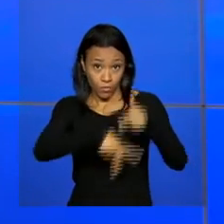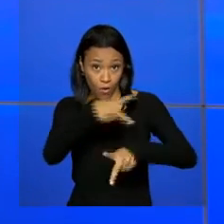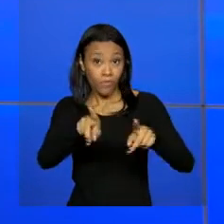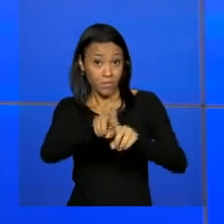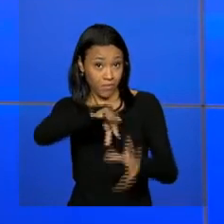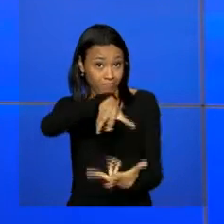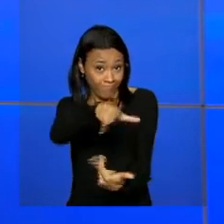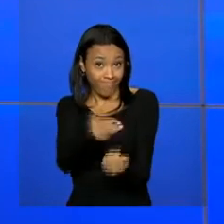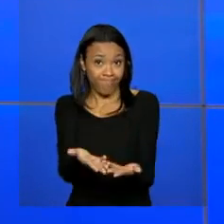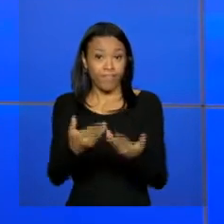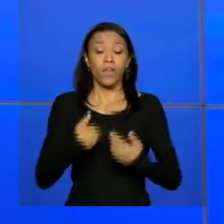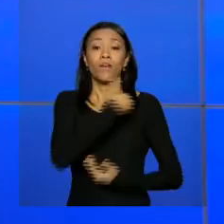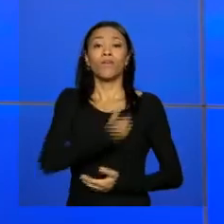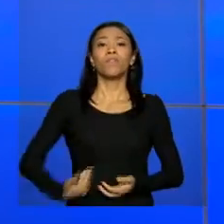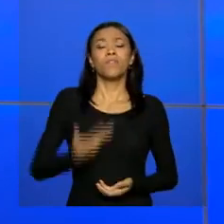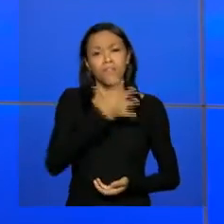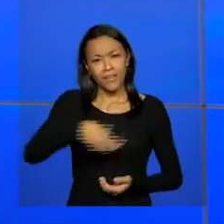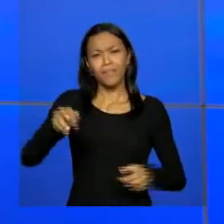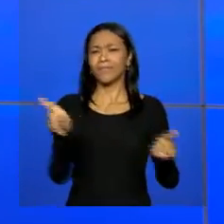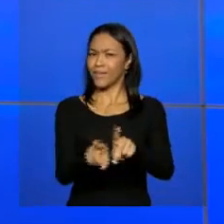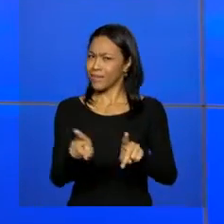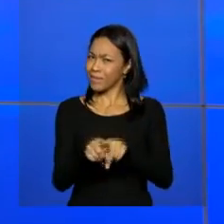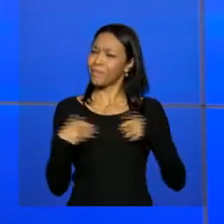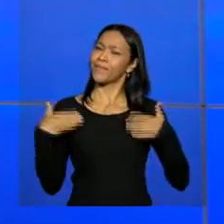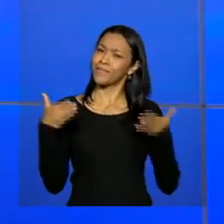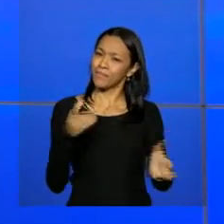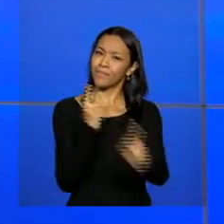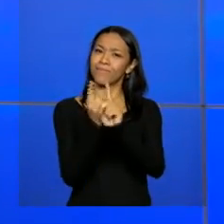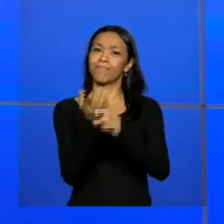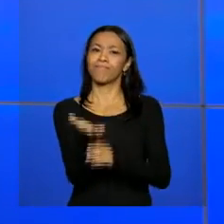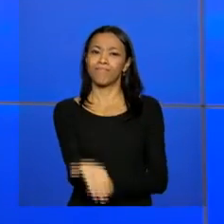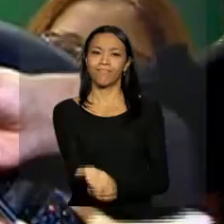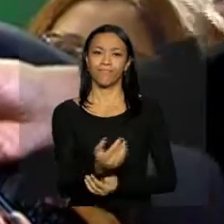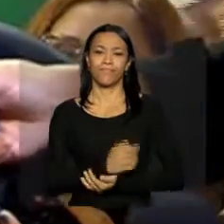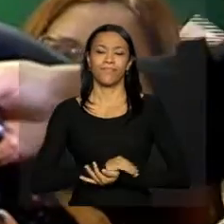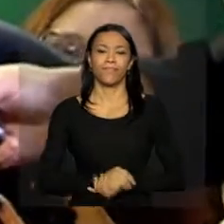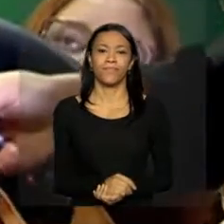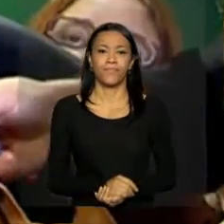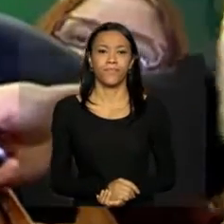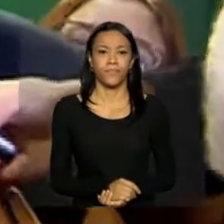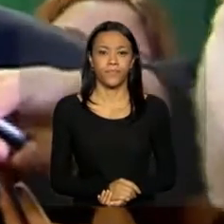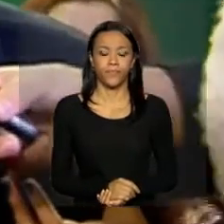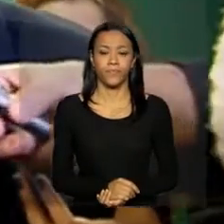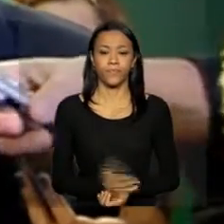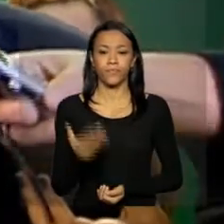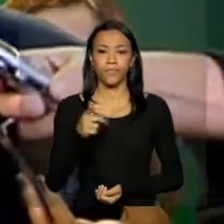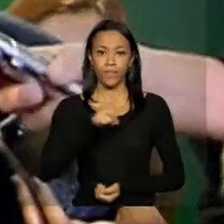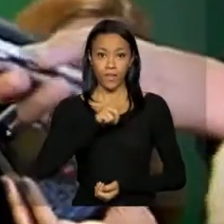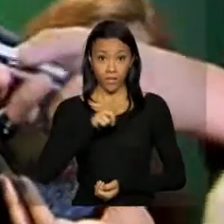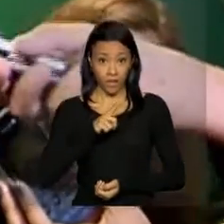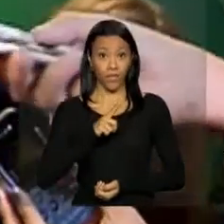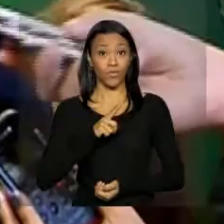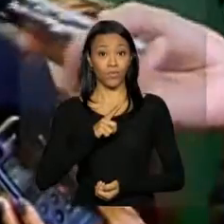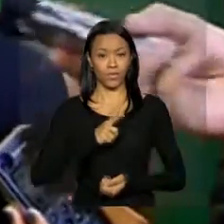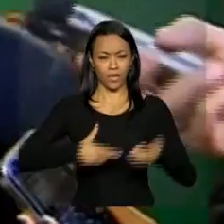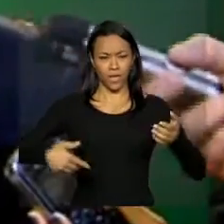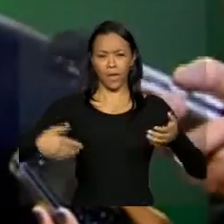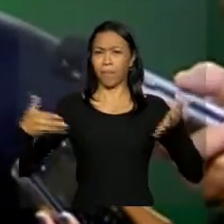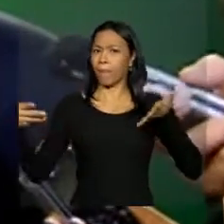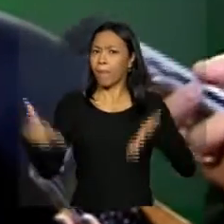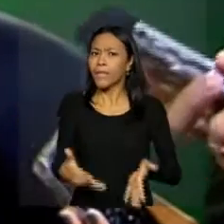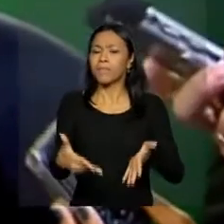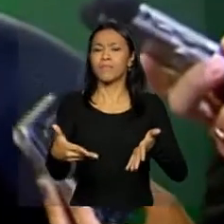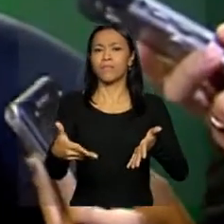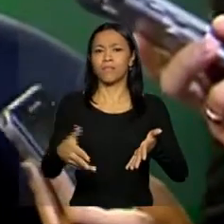e do planeta. E o governo federal também participa dos encontros. Nós temos uma participação intensa, vários